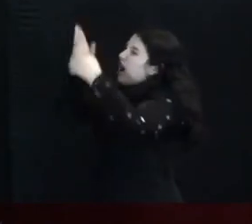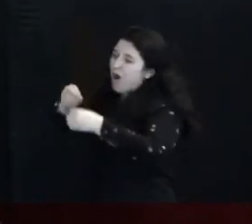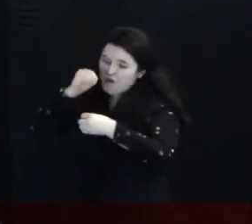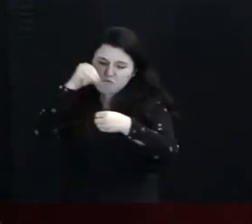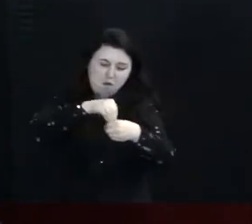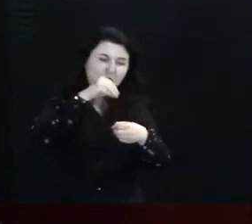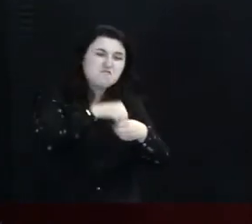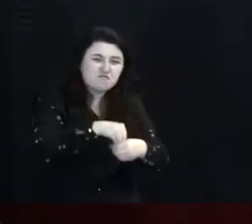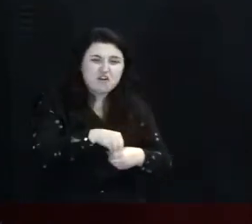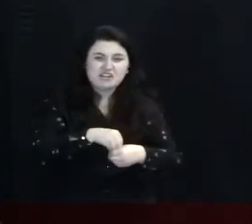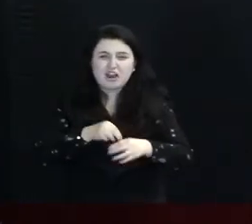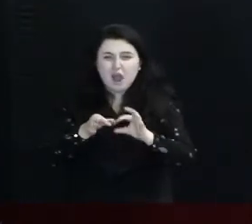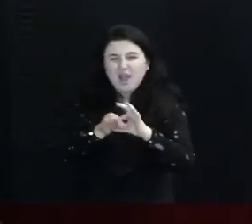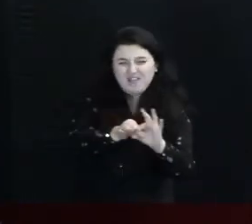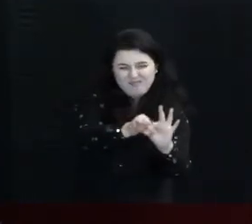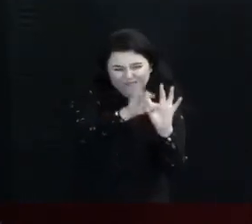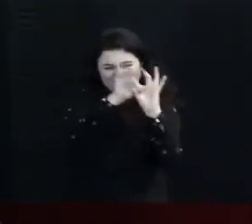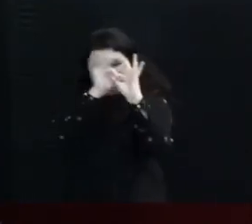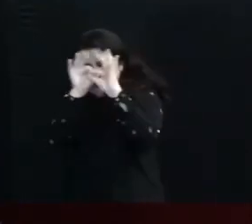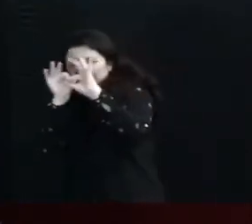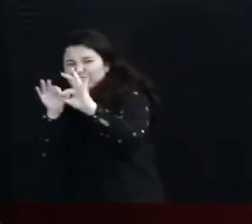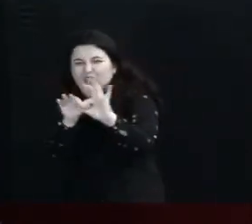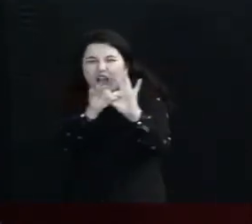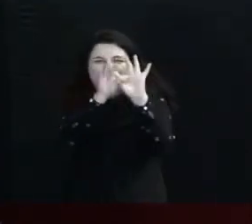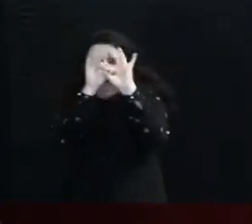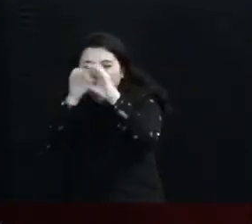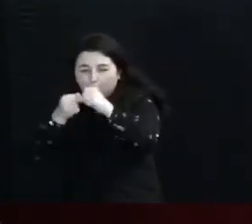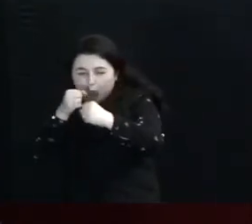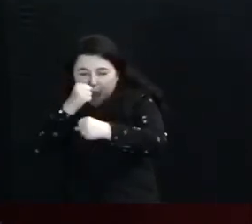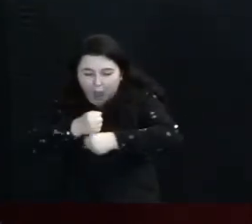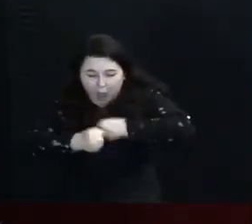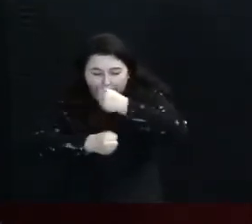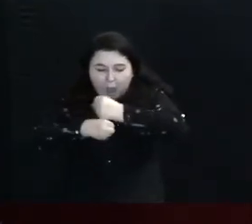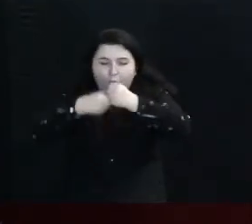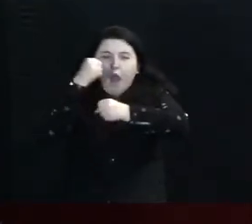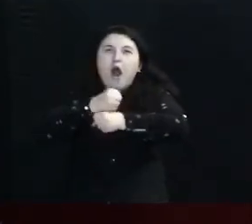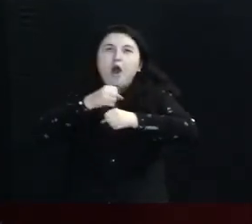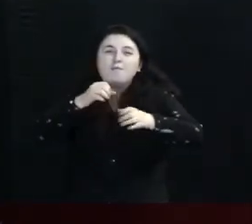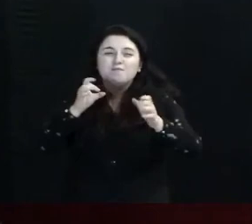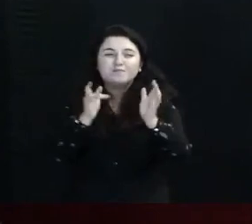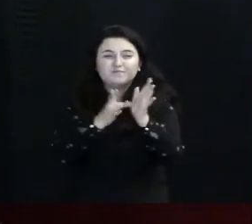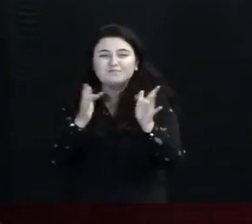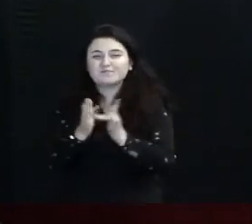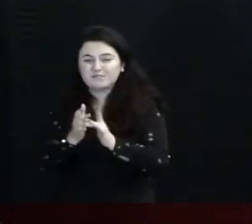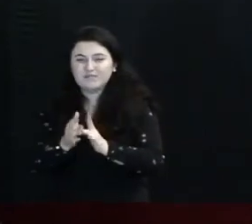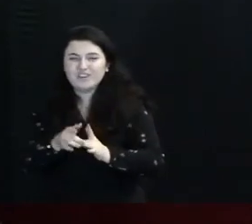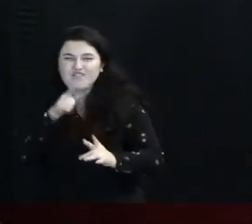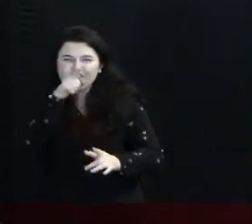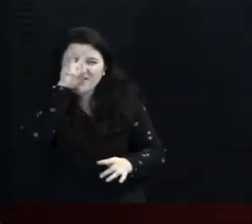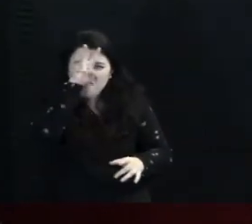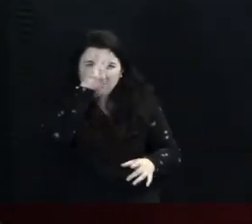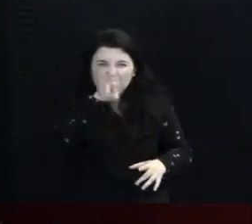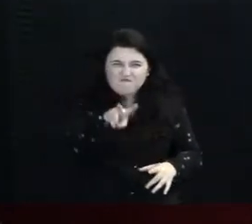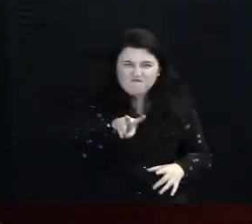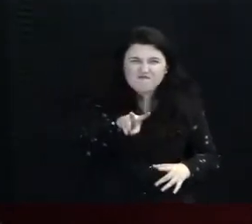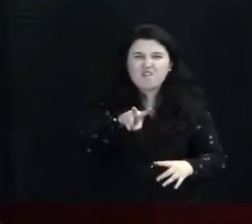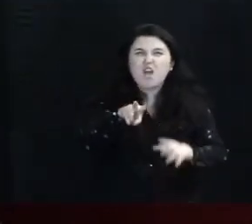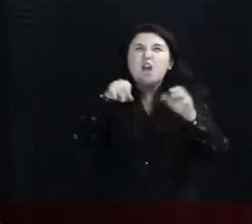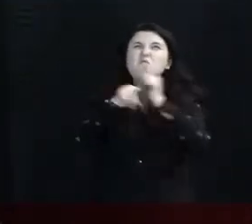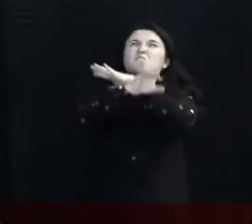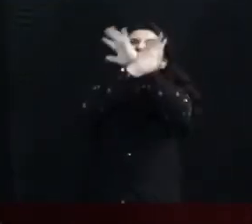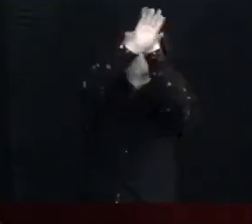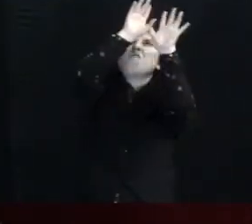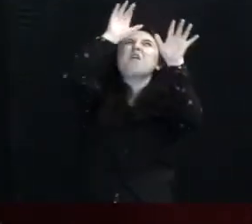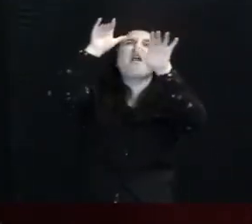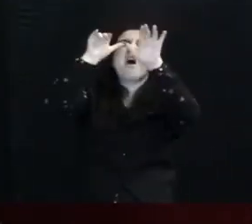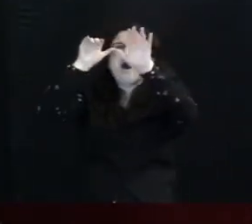Faça uma aliança Com a obra de Cristo E você vai ver a glória Se manifestando Sobre a tua vida Levanta